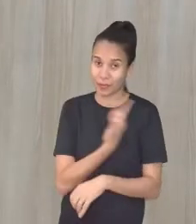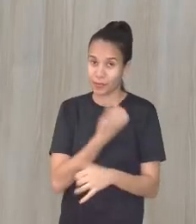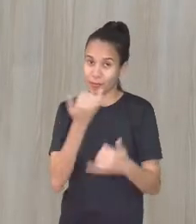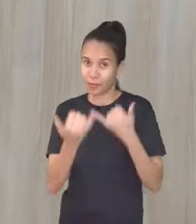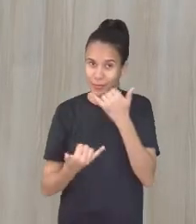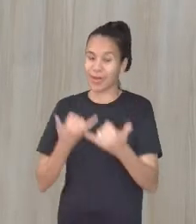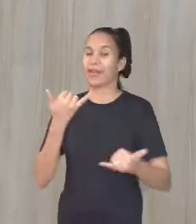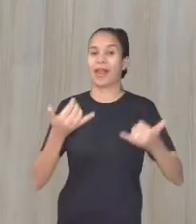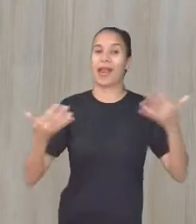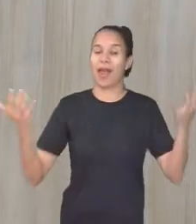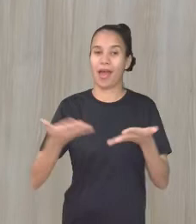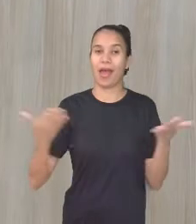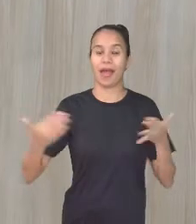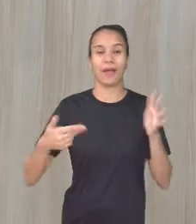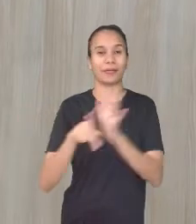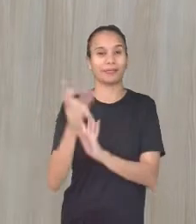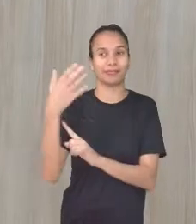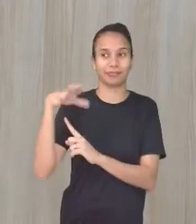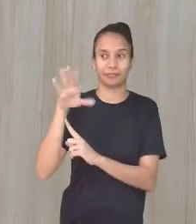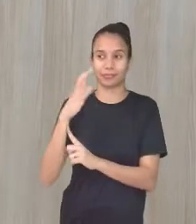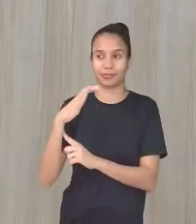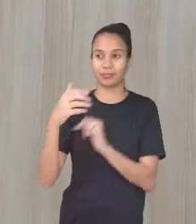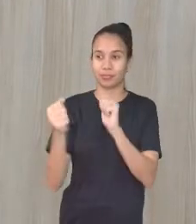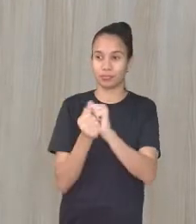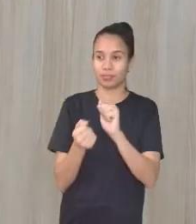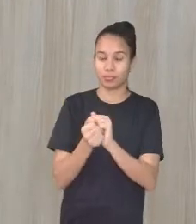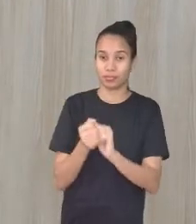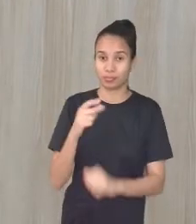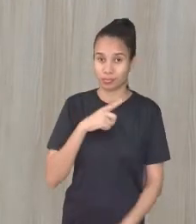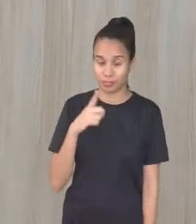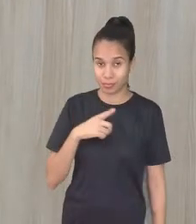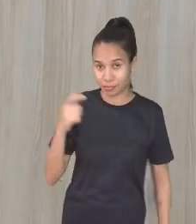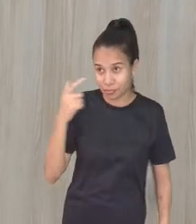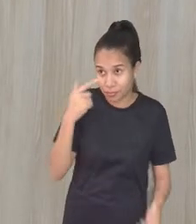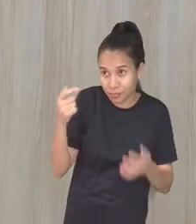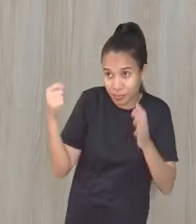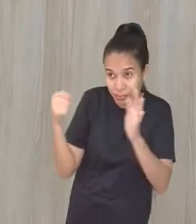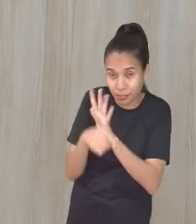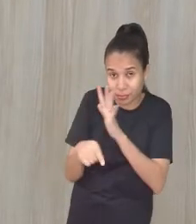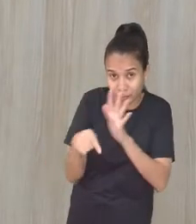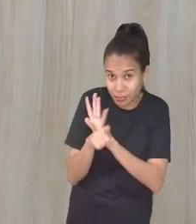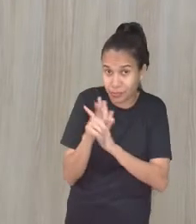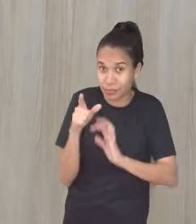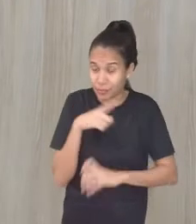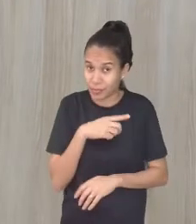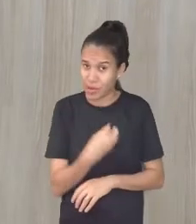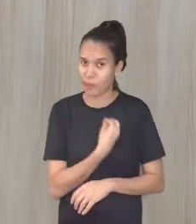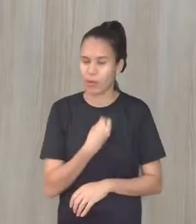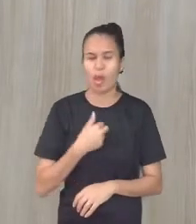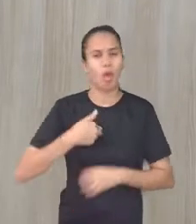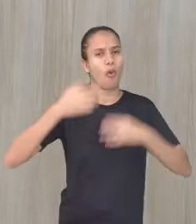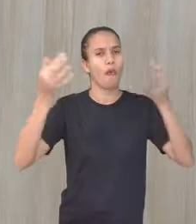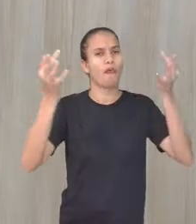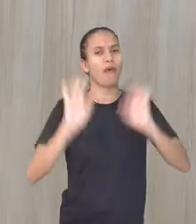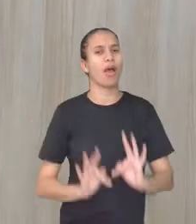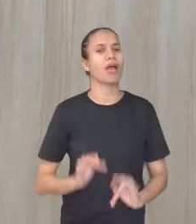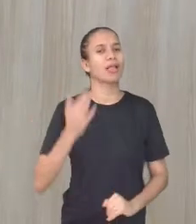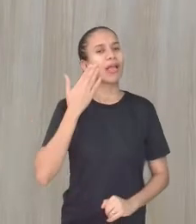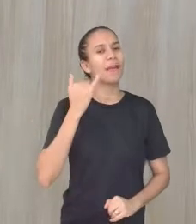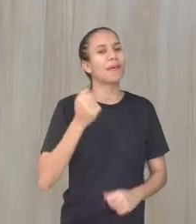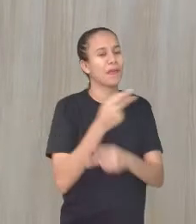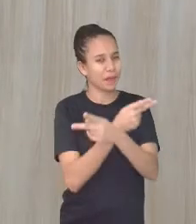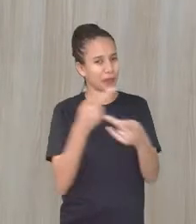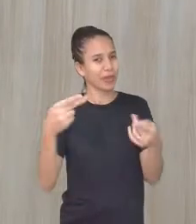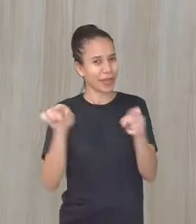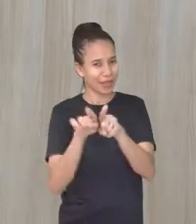o abre e fecha agora, de ciência, com esses questionamentos, não é? E eu vou ficar muito feliz de saber que